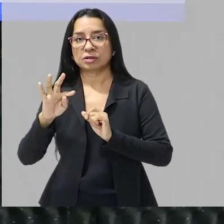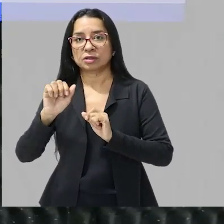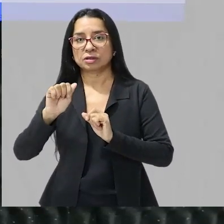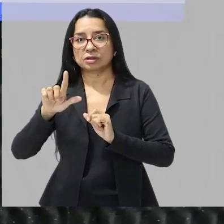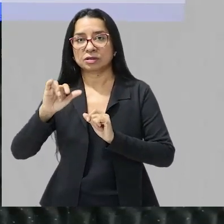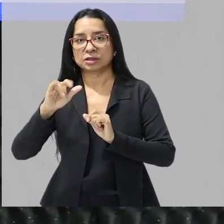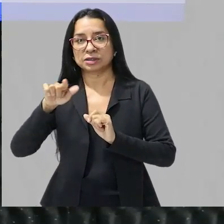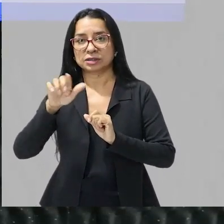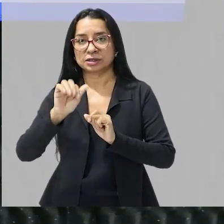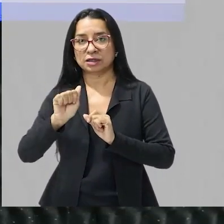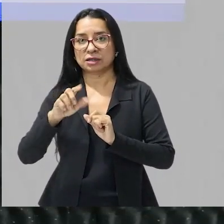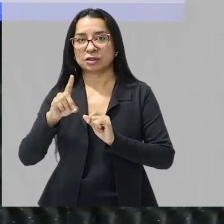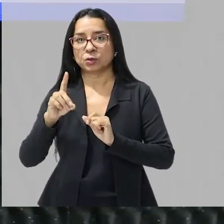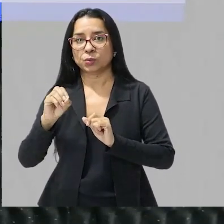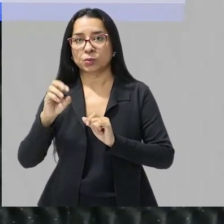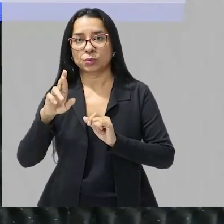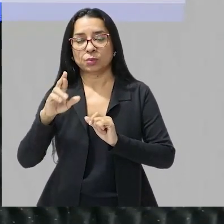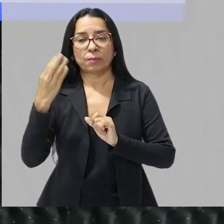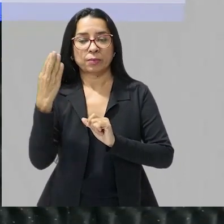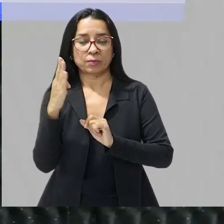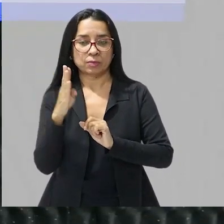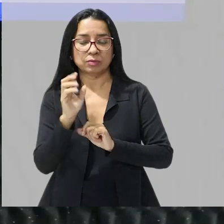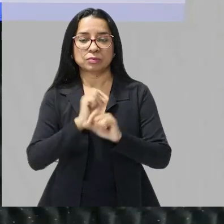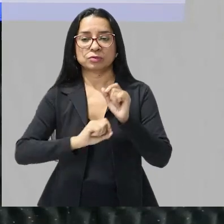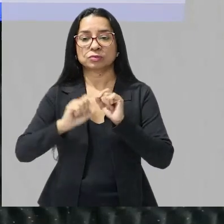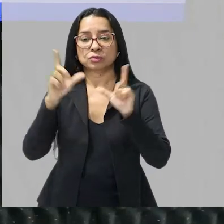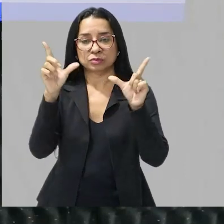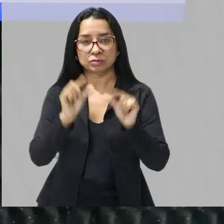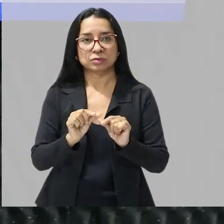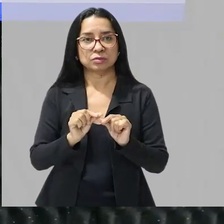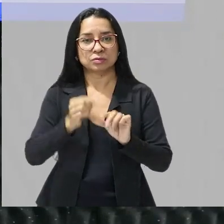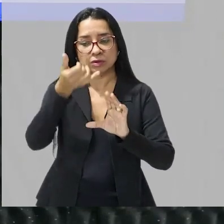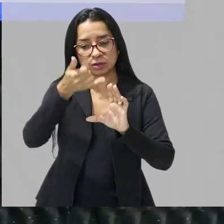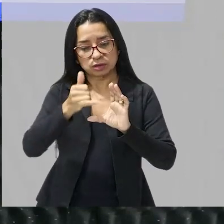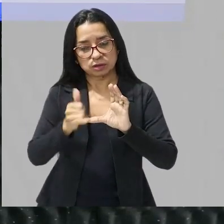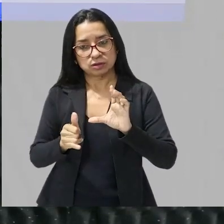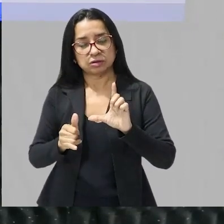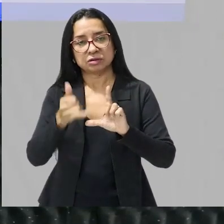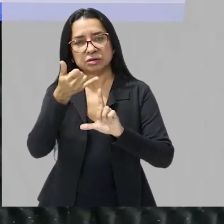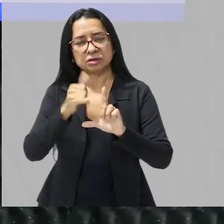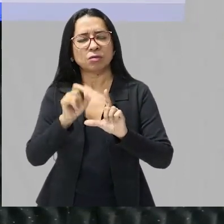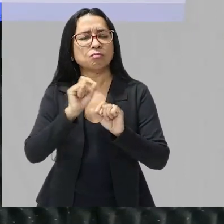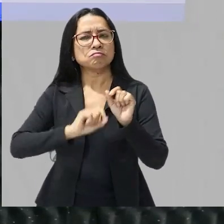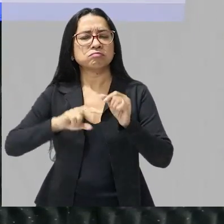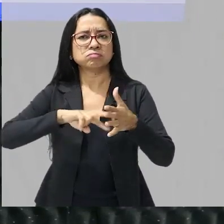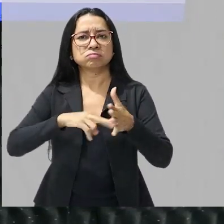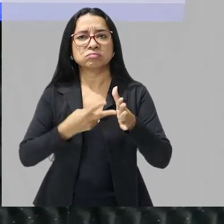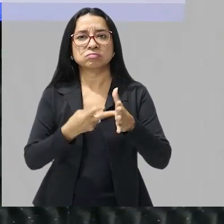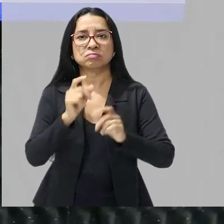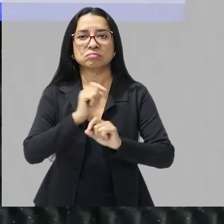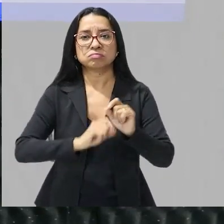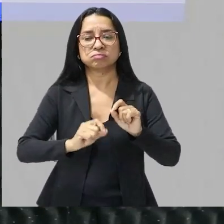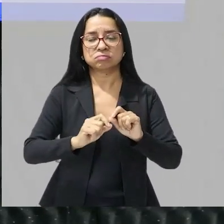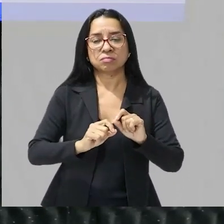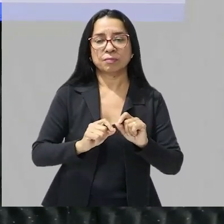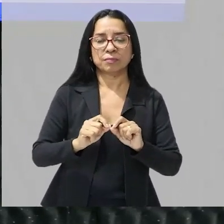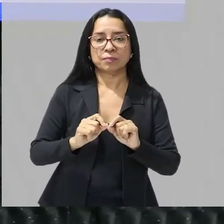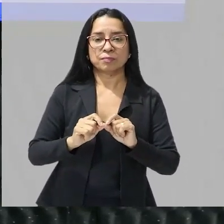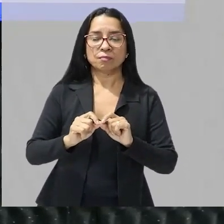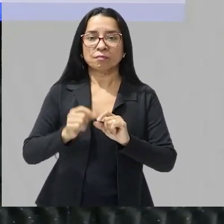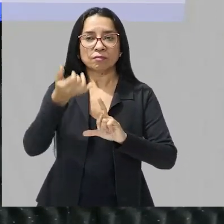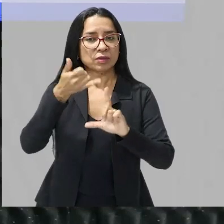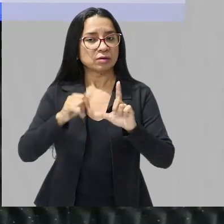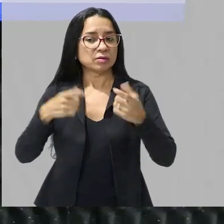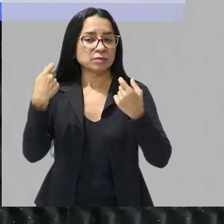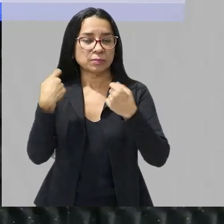ele diminui a energia de ativação o que que é energia de ativação professor? energia de ativação a